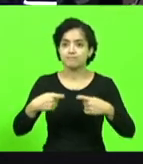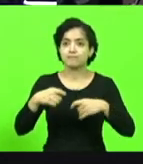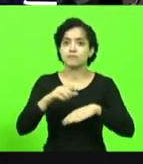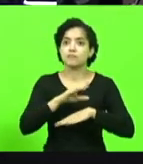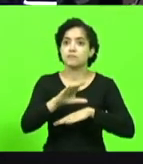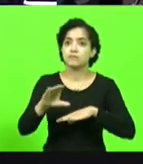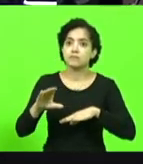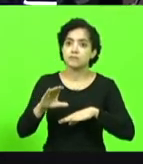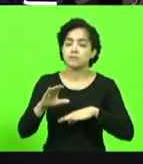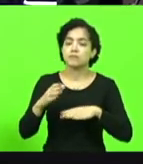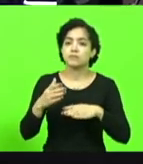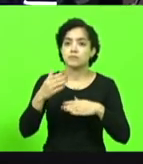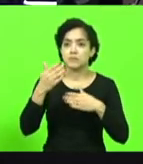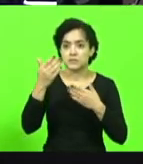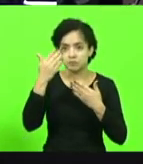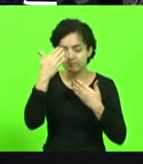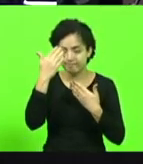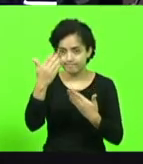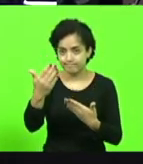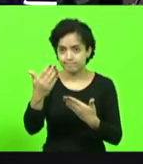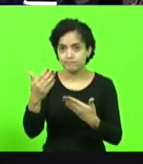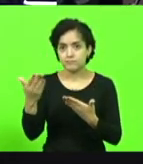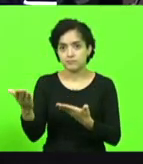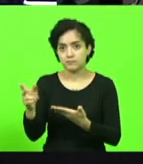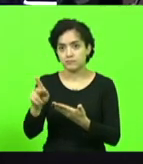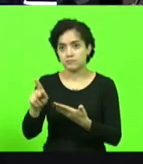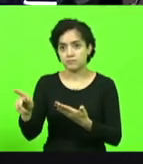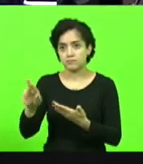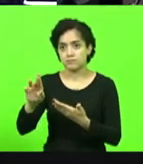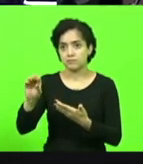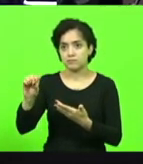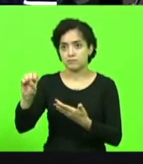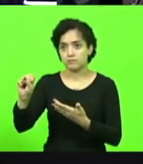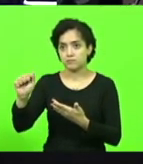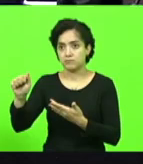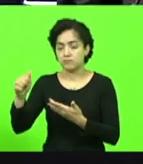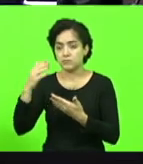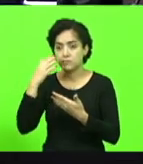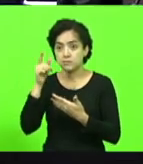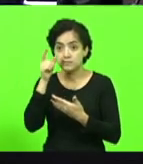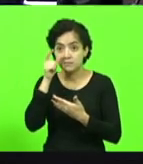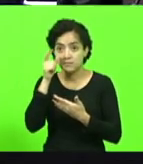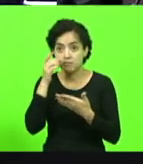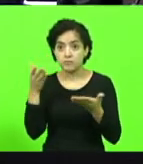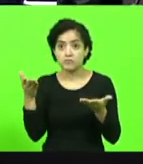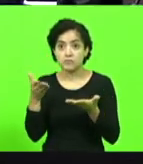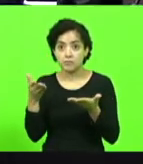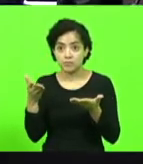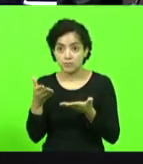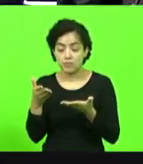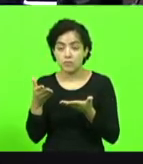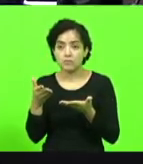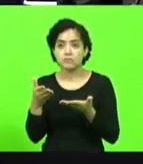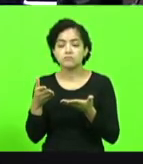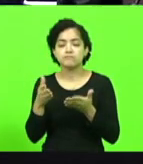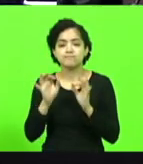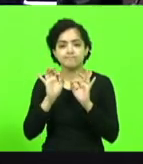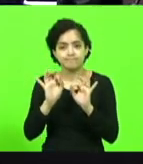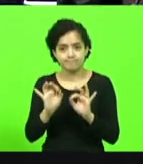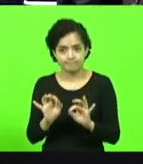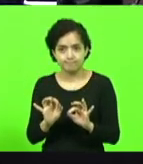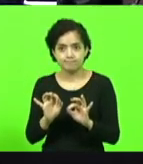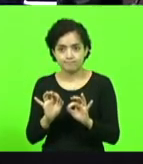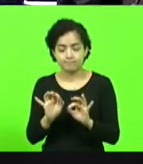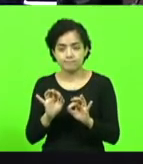Mais uma vez, a minha gratidão à professora Rosa Maria Tessa, que está nos assistindo, e que ela, com certeza, depois nós vamos